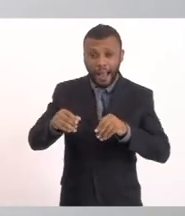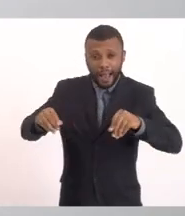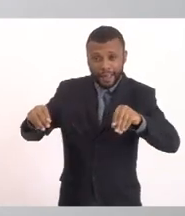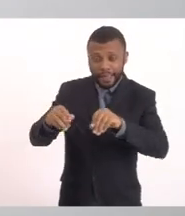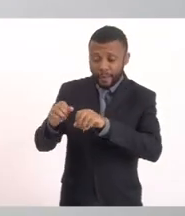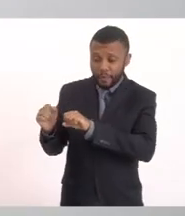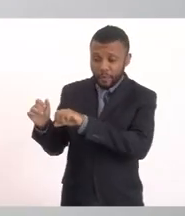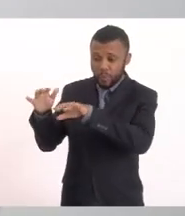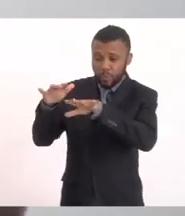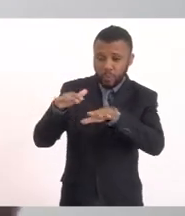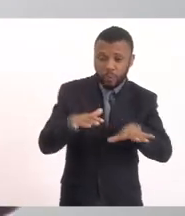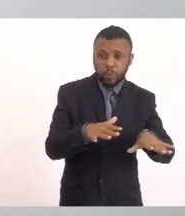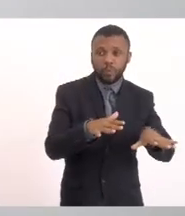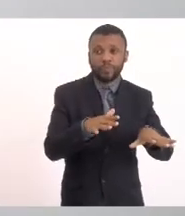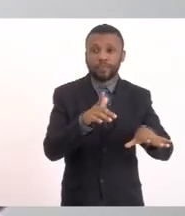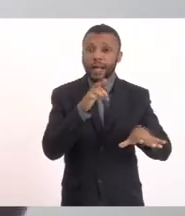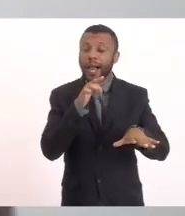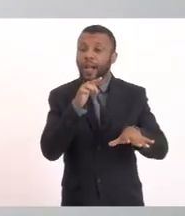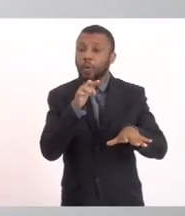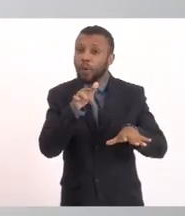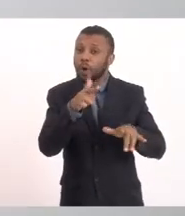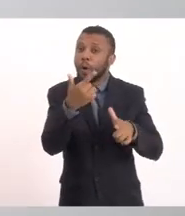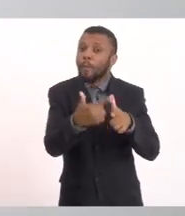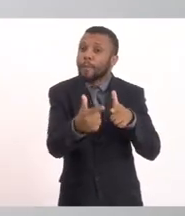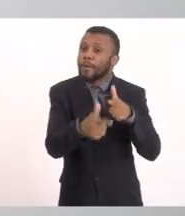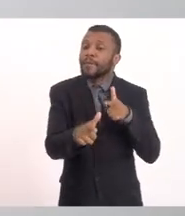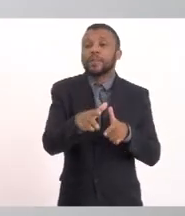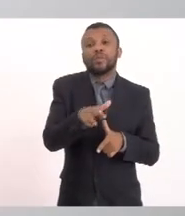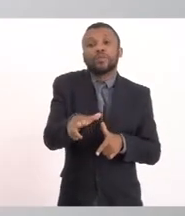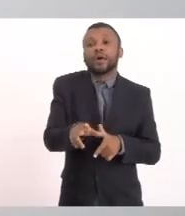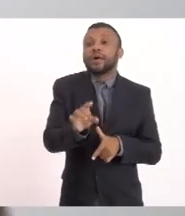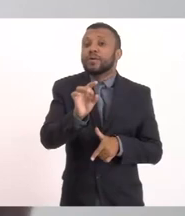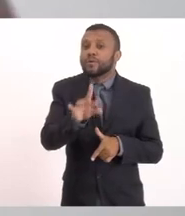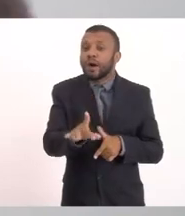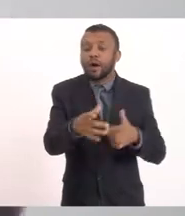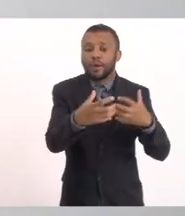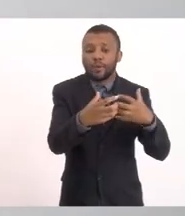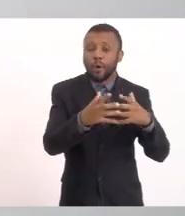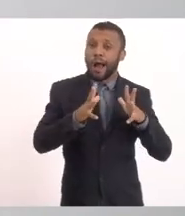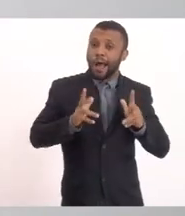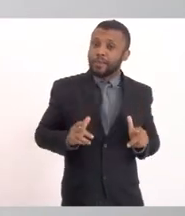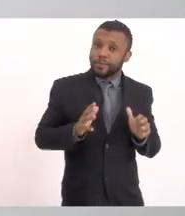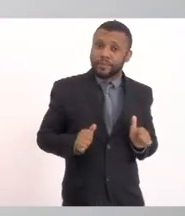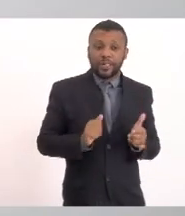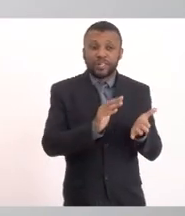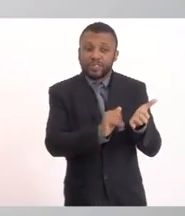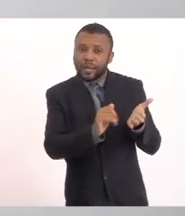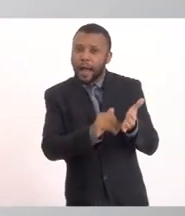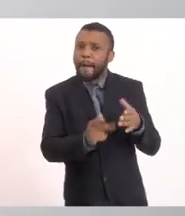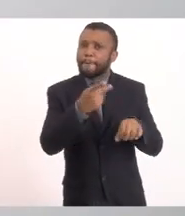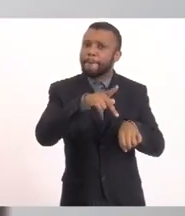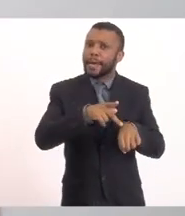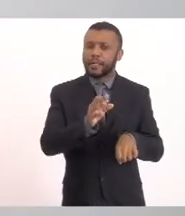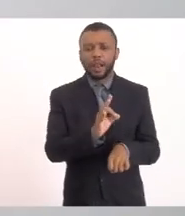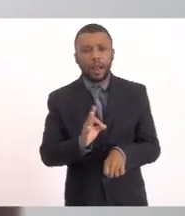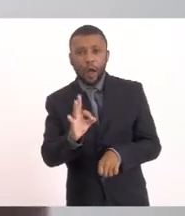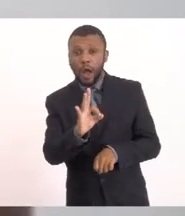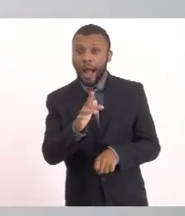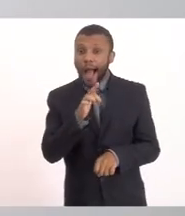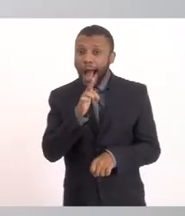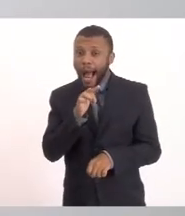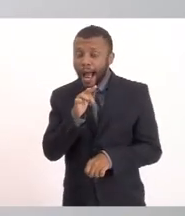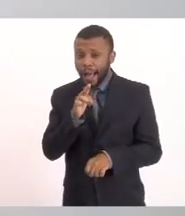lagoa É toda da barra E a lagoa não é mais O problema da lagoa É só o desassouramento do canal Tirar as pedras não Concluir a barra não A lagoa em si Ela tem que ser